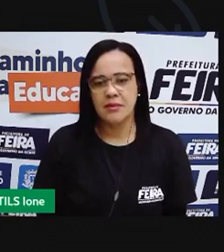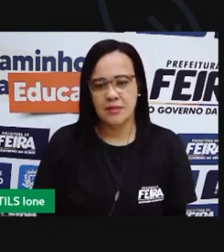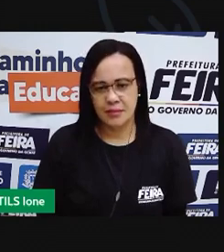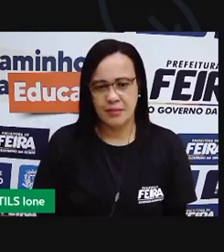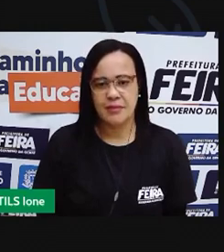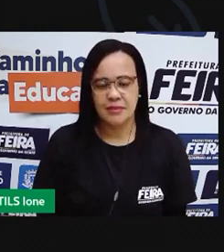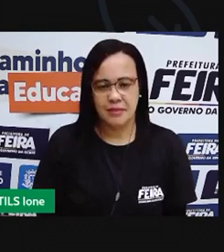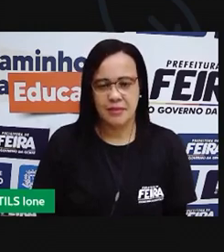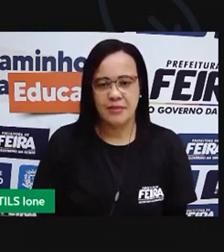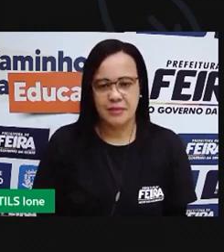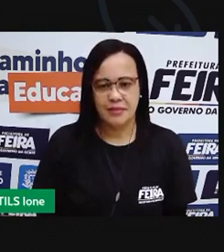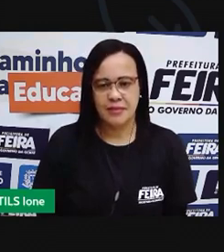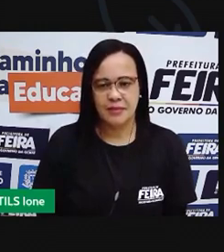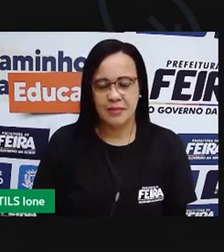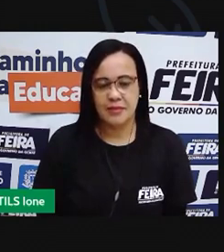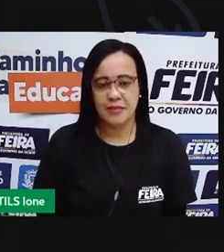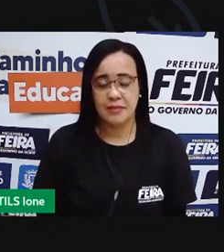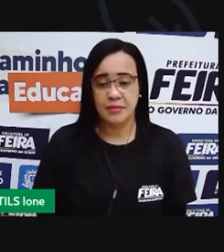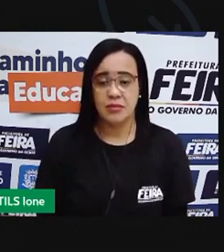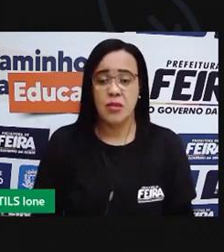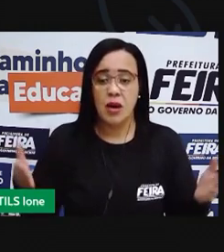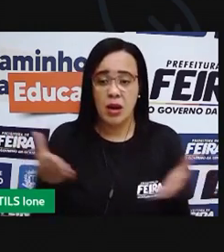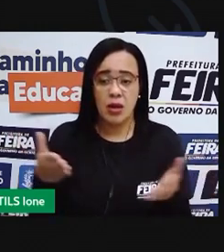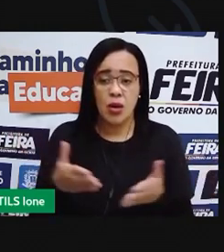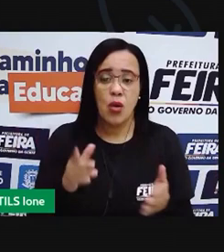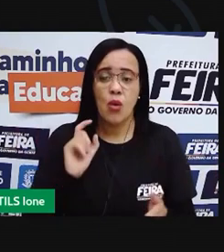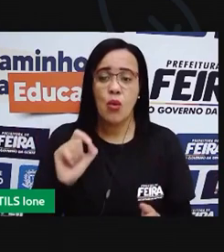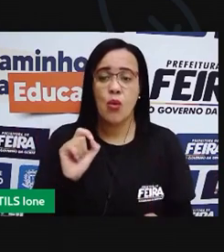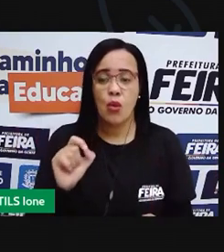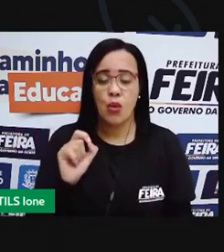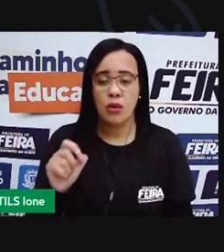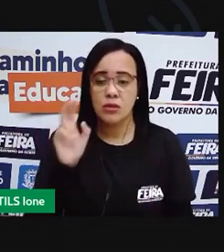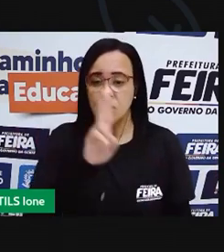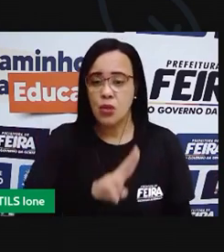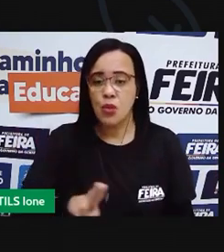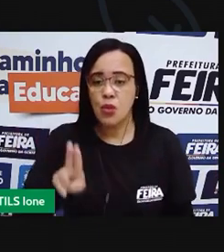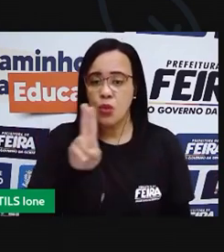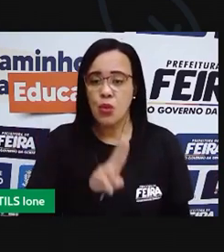Então, eu vou aqui agora usar